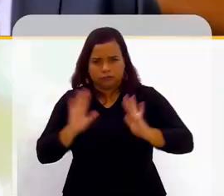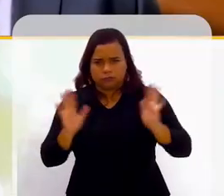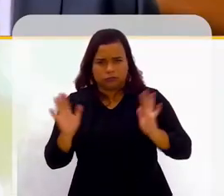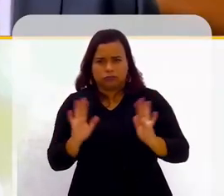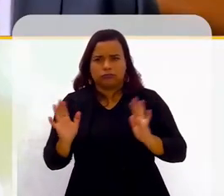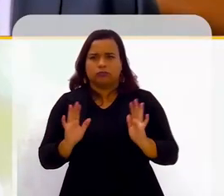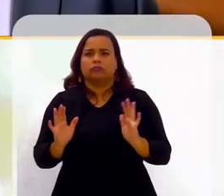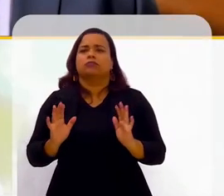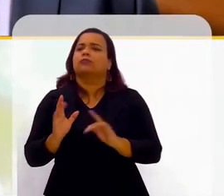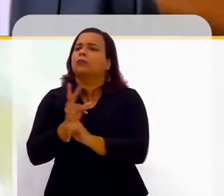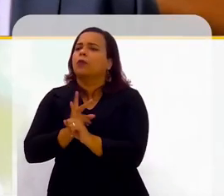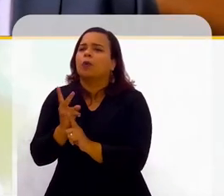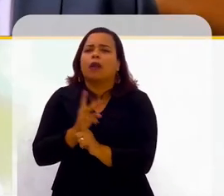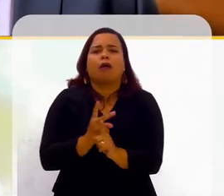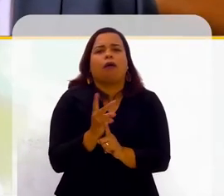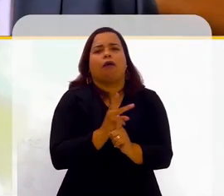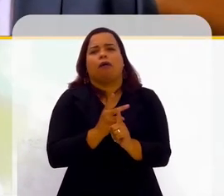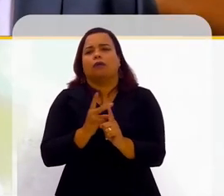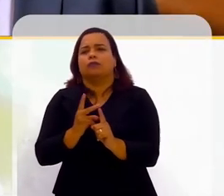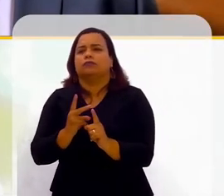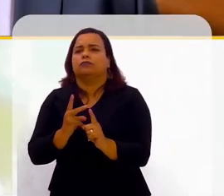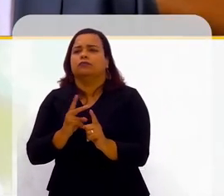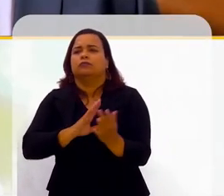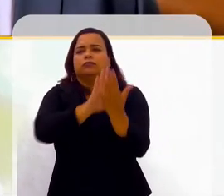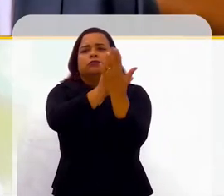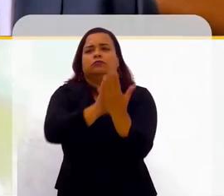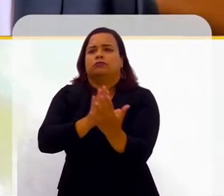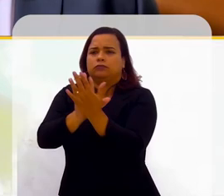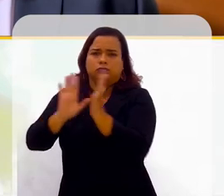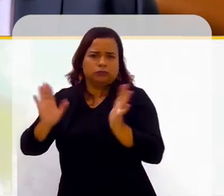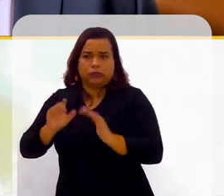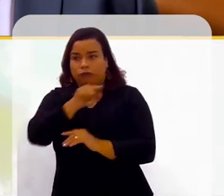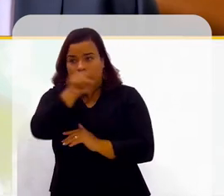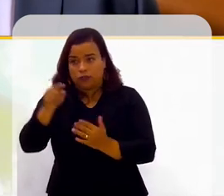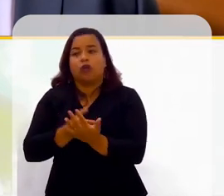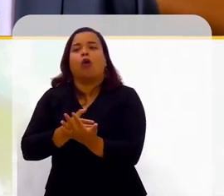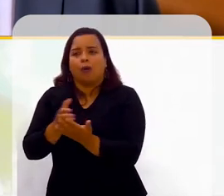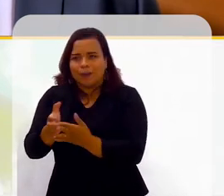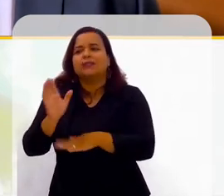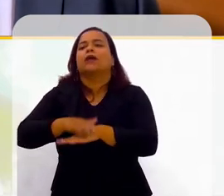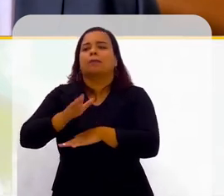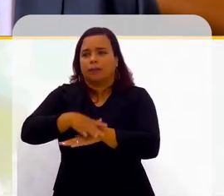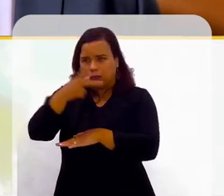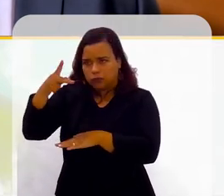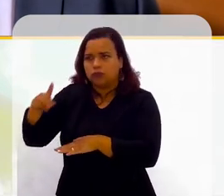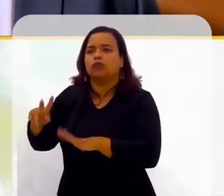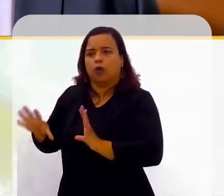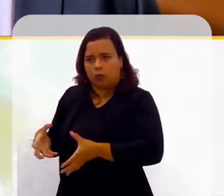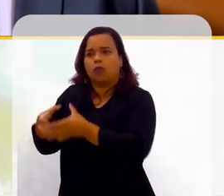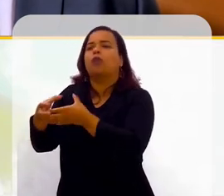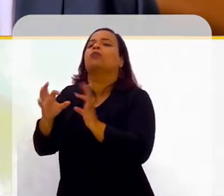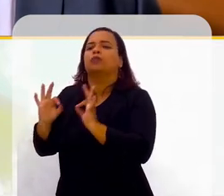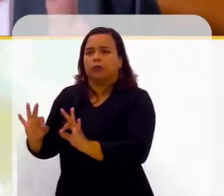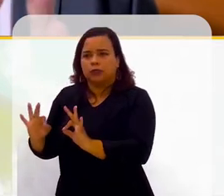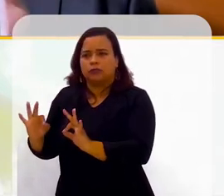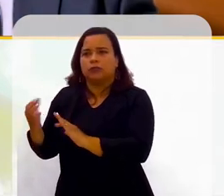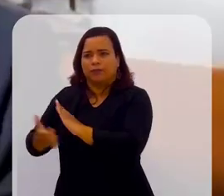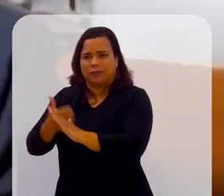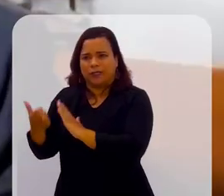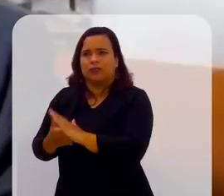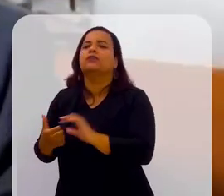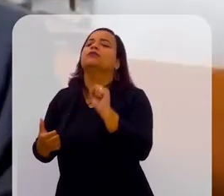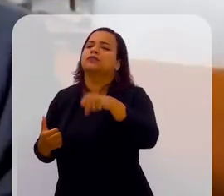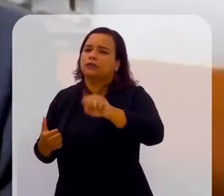esse pitch de procurar... Ou seja, vocês começaram a empresa de vocês sozinhos. Sim,